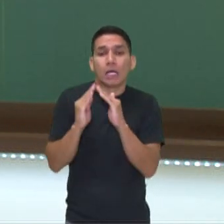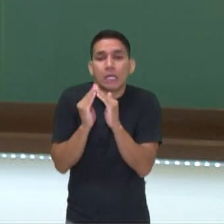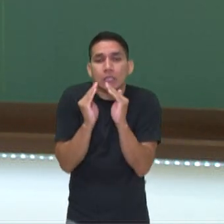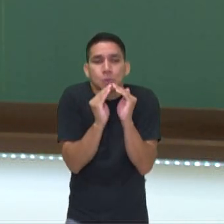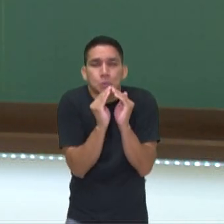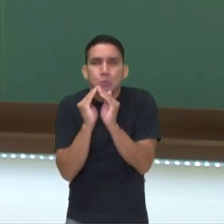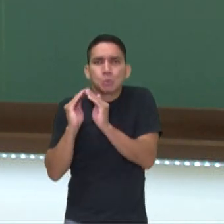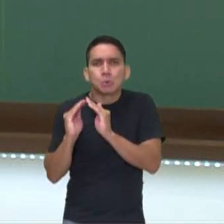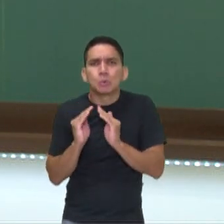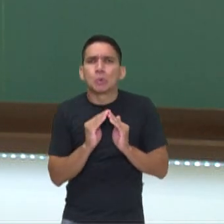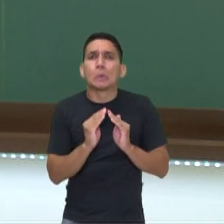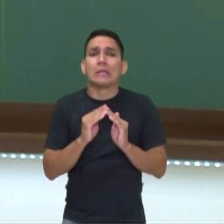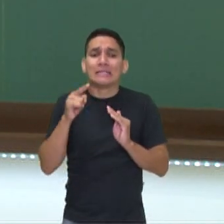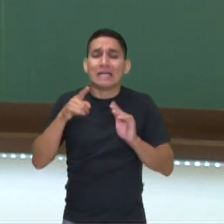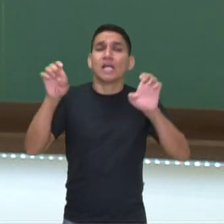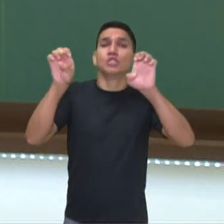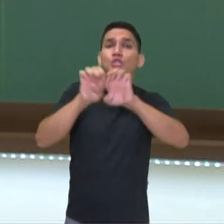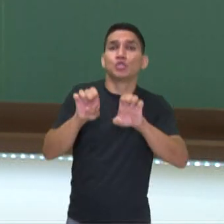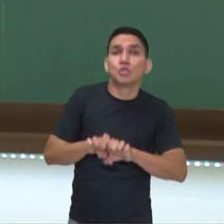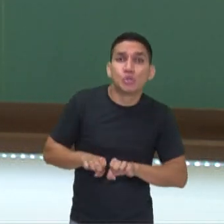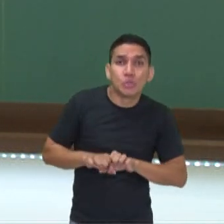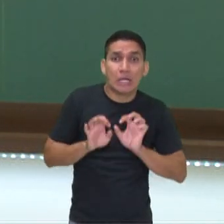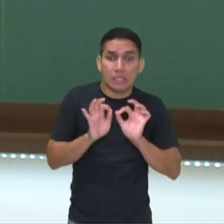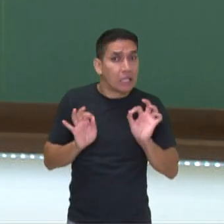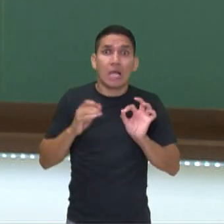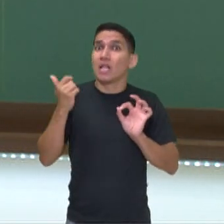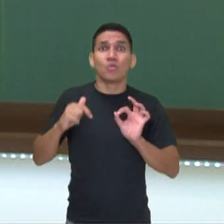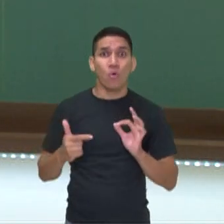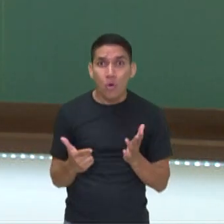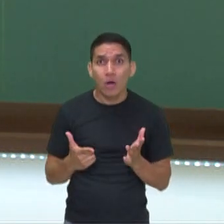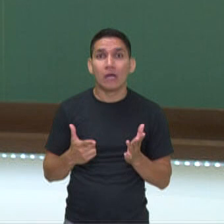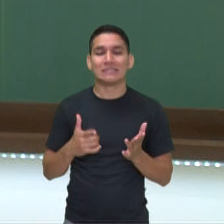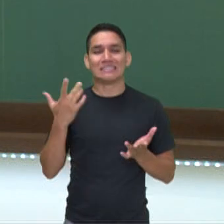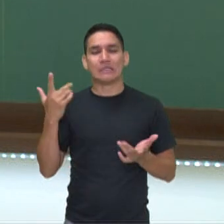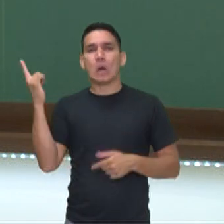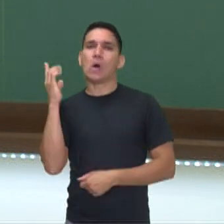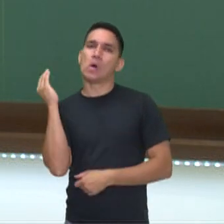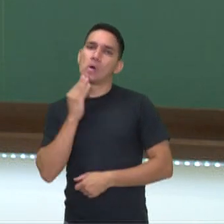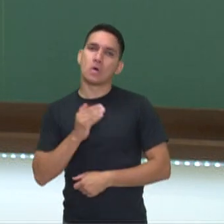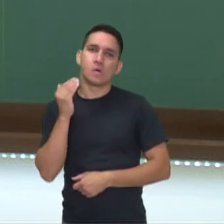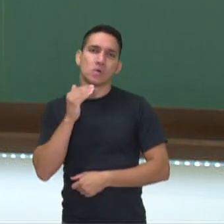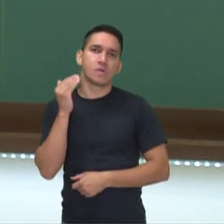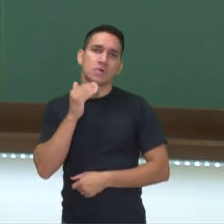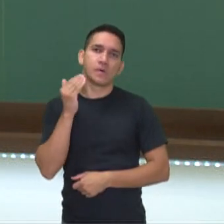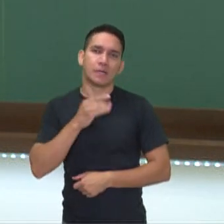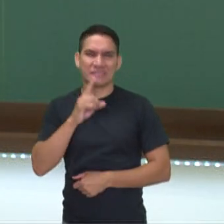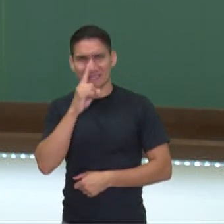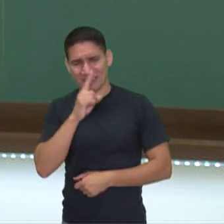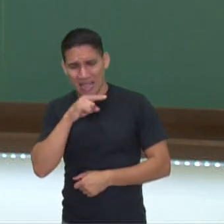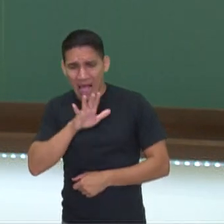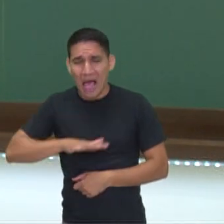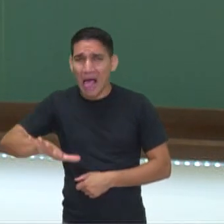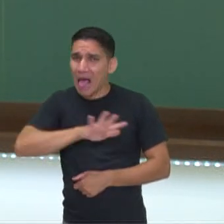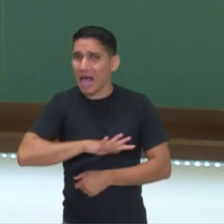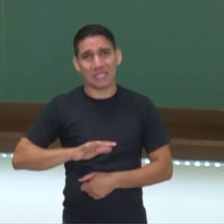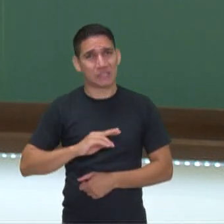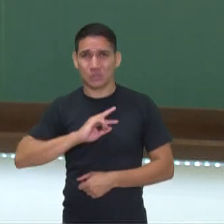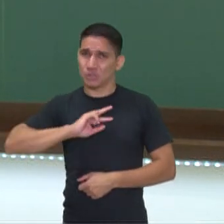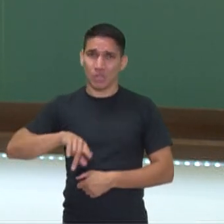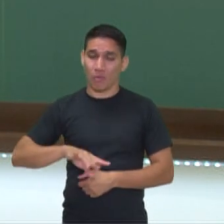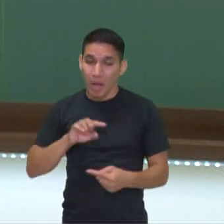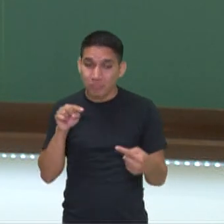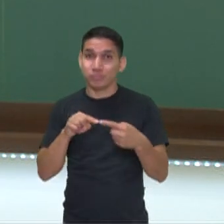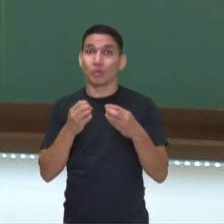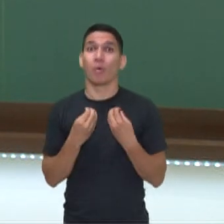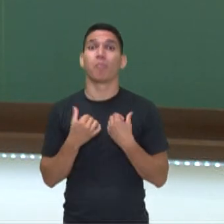casebres, sem infraestrutura básica, de forma bastante precária, em áreas que normalmente não deveriam ser destinadas